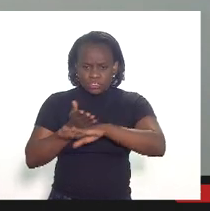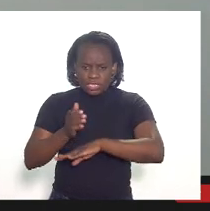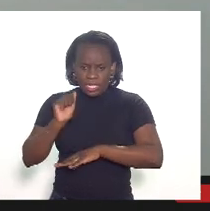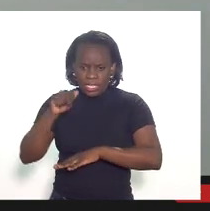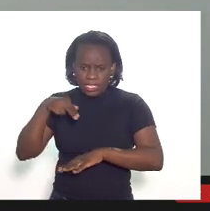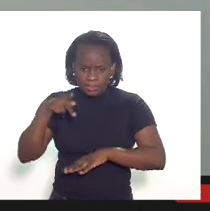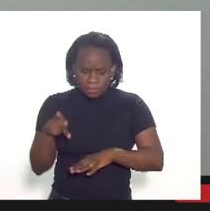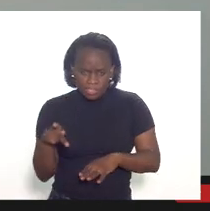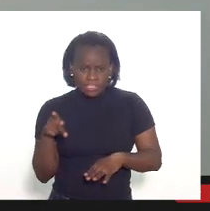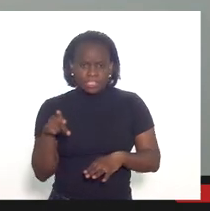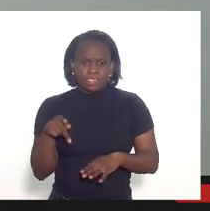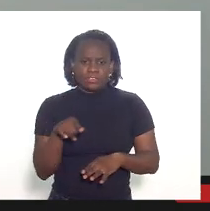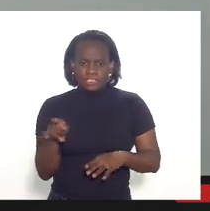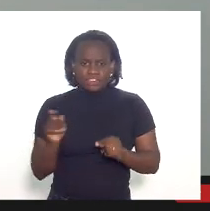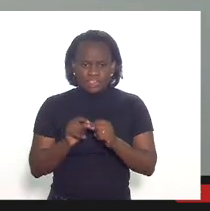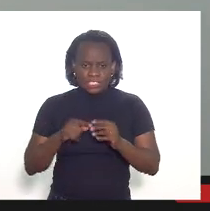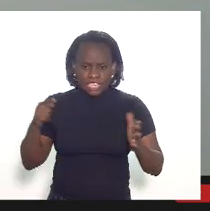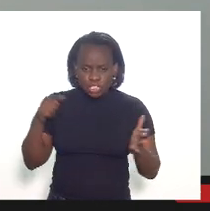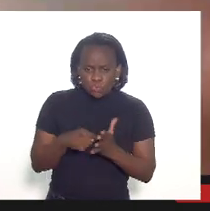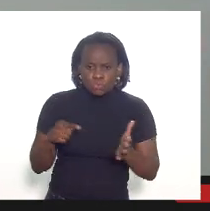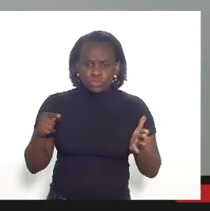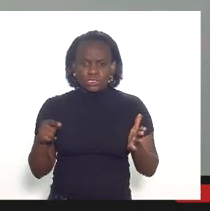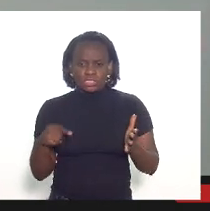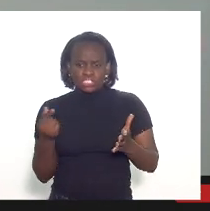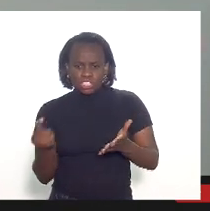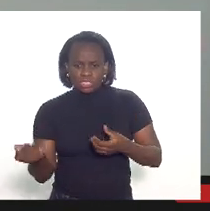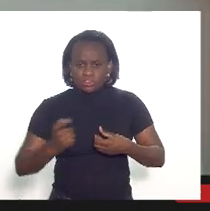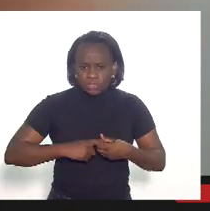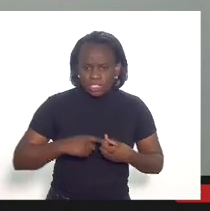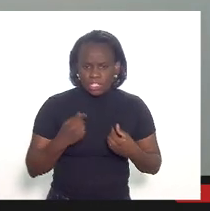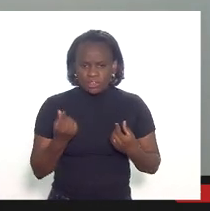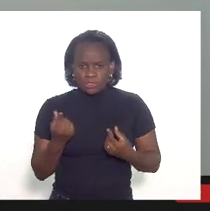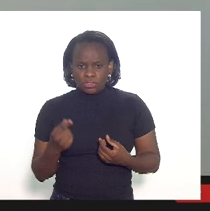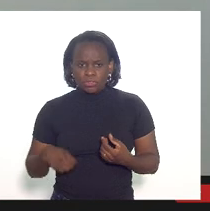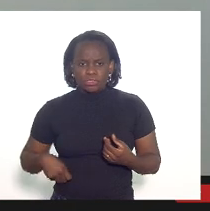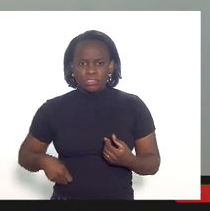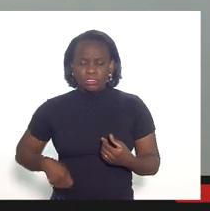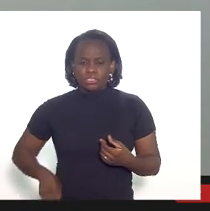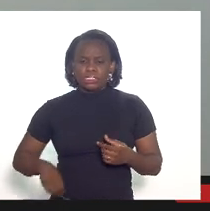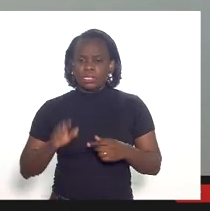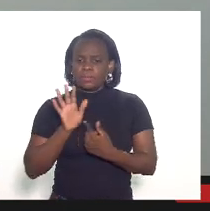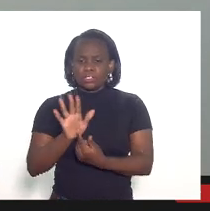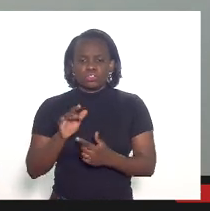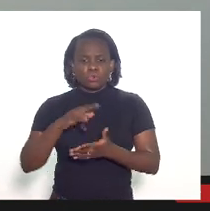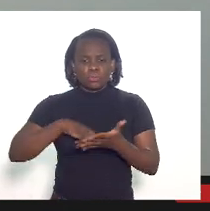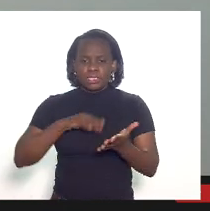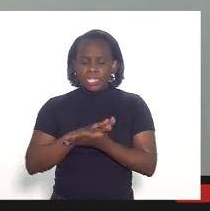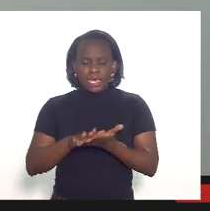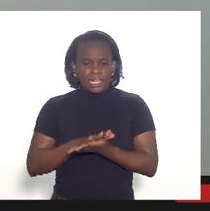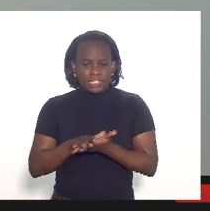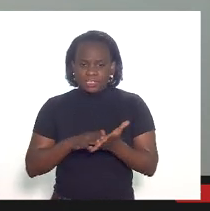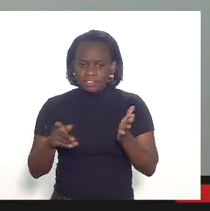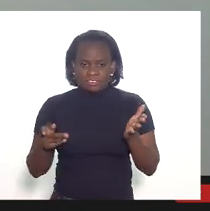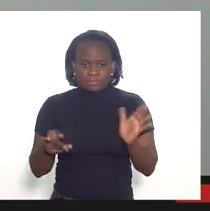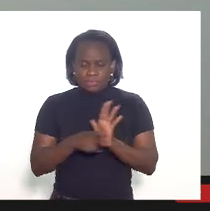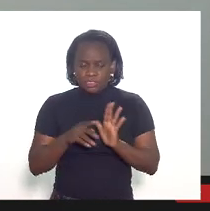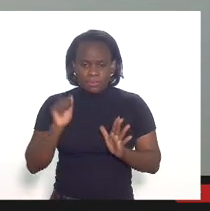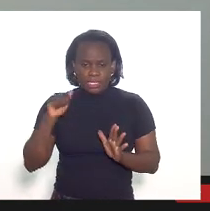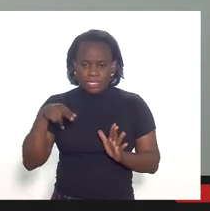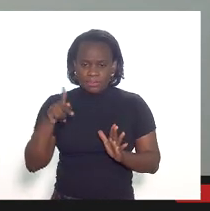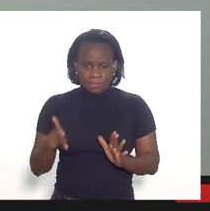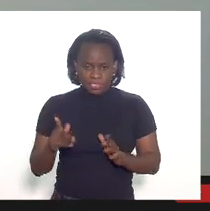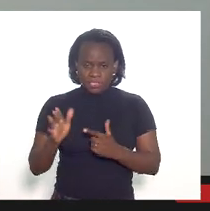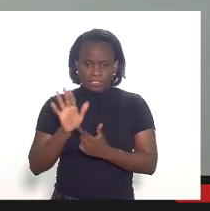para vocês fazer essa denúncia para vocês recolherem o valor e não nos foi apresentar documento algum desse reconhecimento perante a ANP